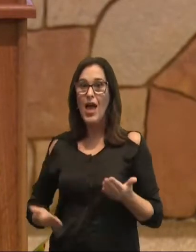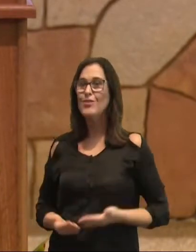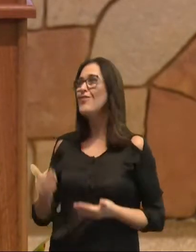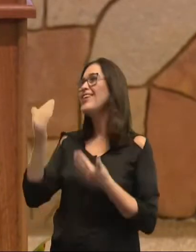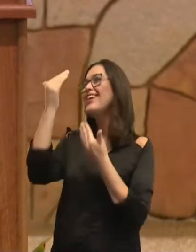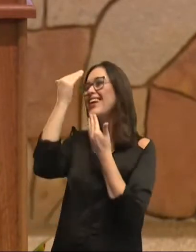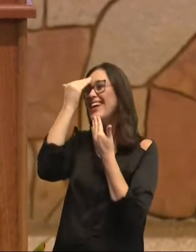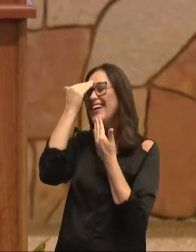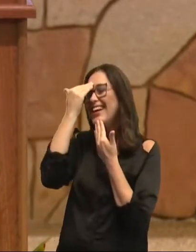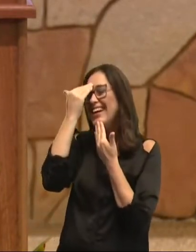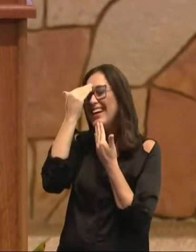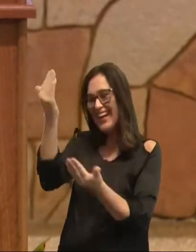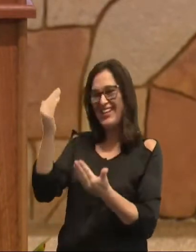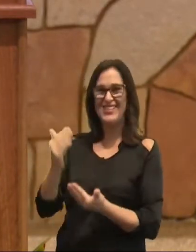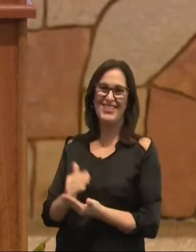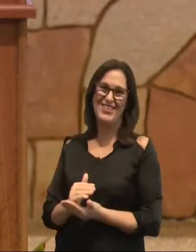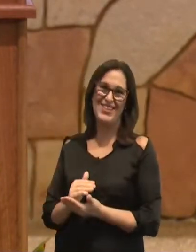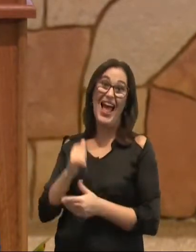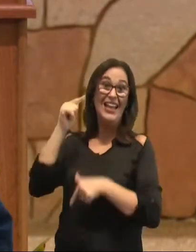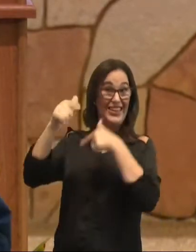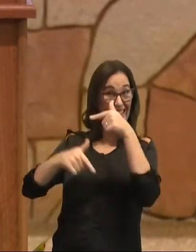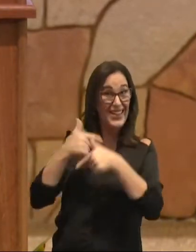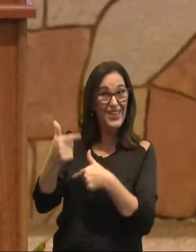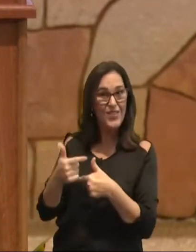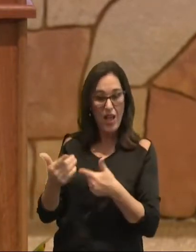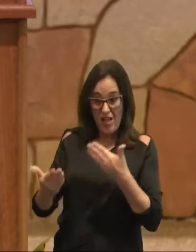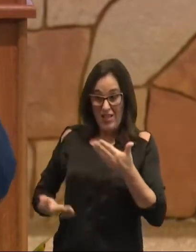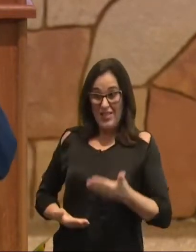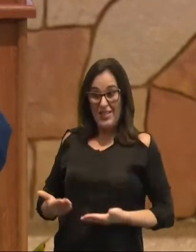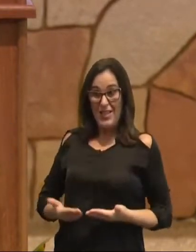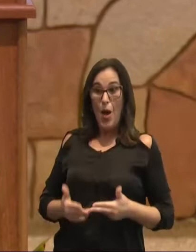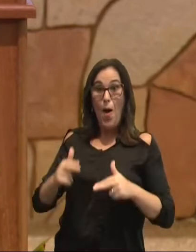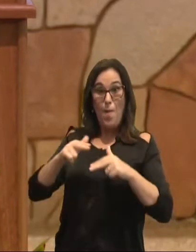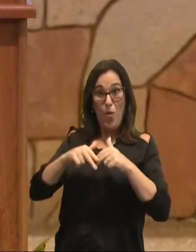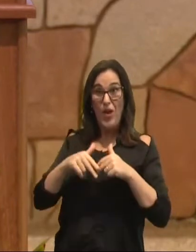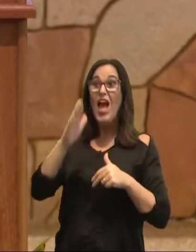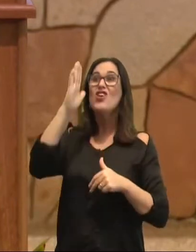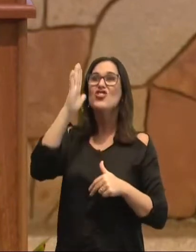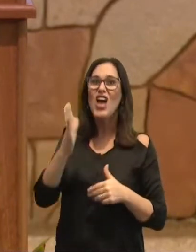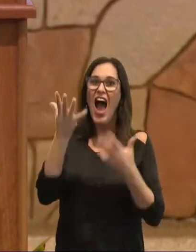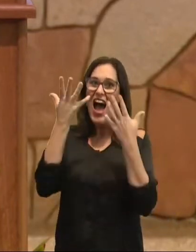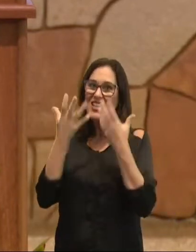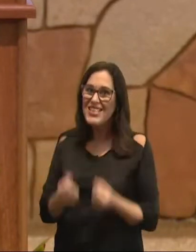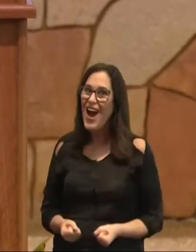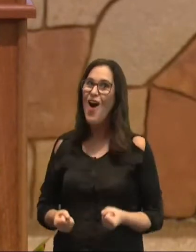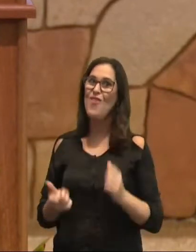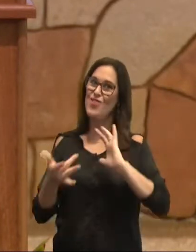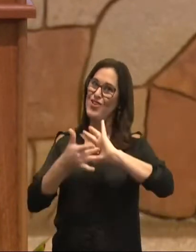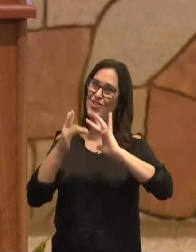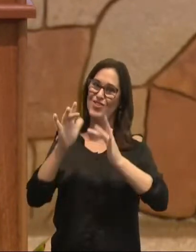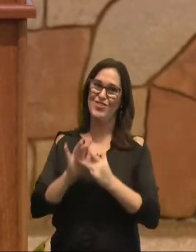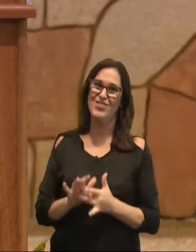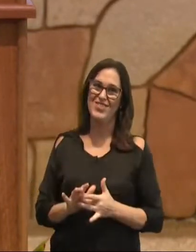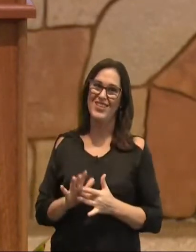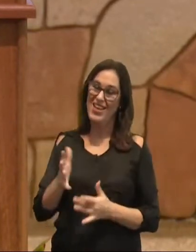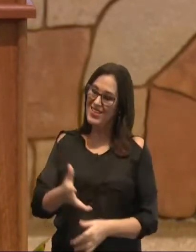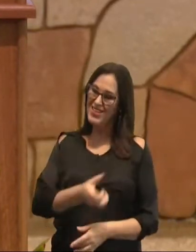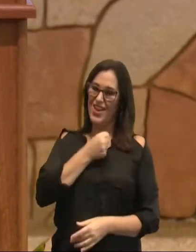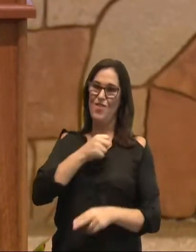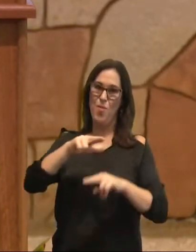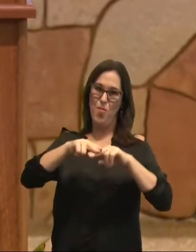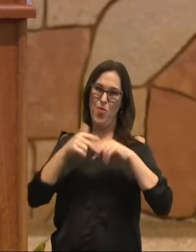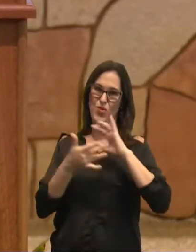gratidão, nós trabalhamos, nós servimos, porque fomos salvos, nós não trabalhamos, para,